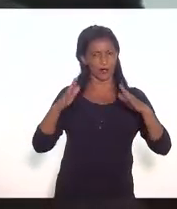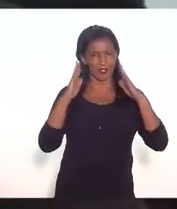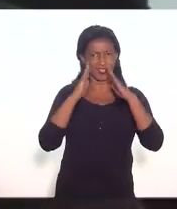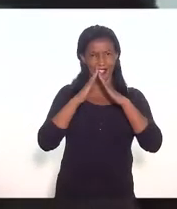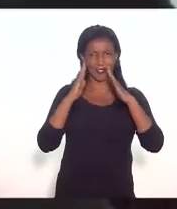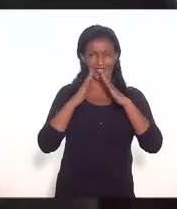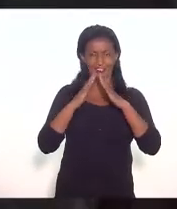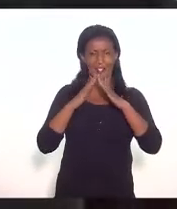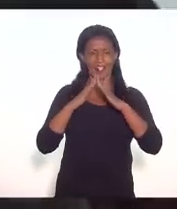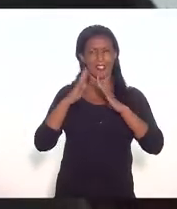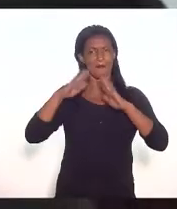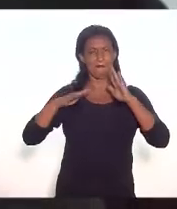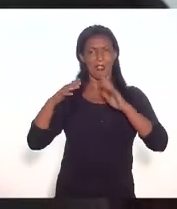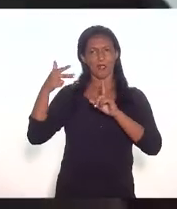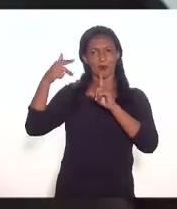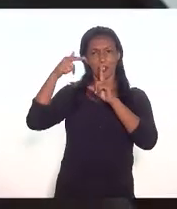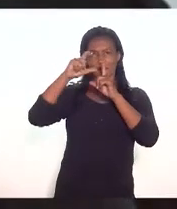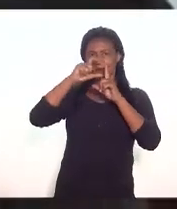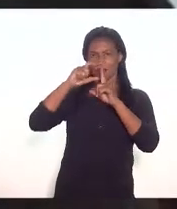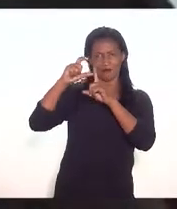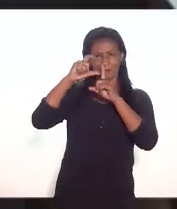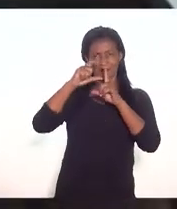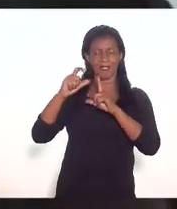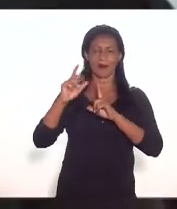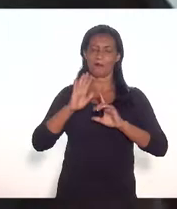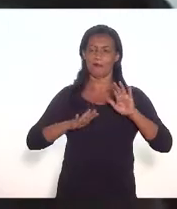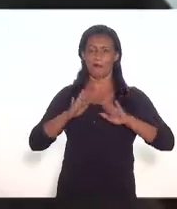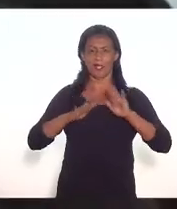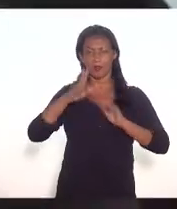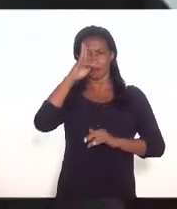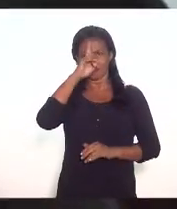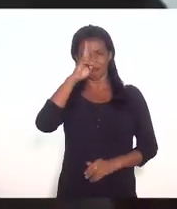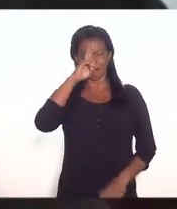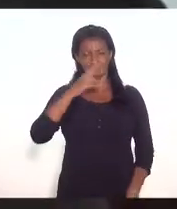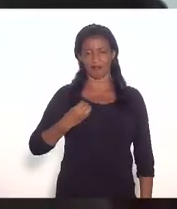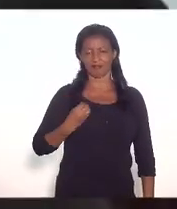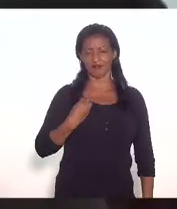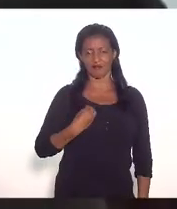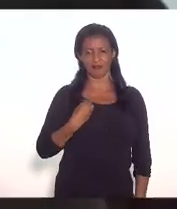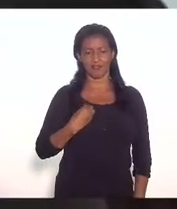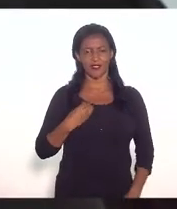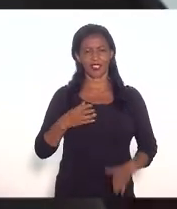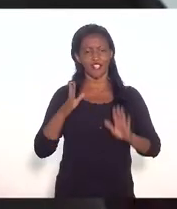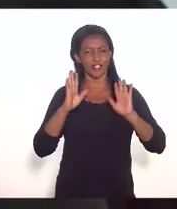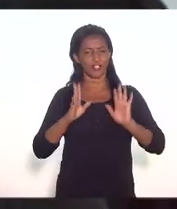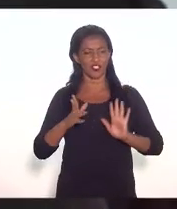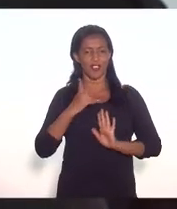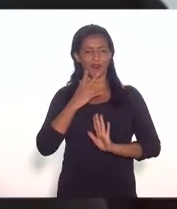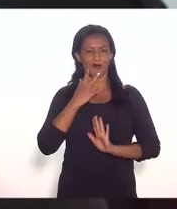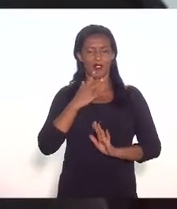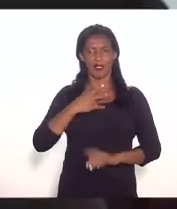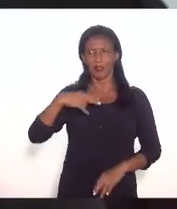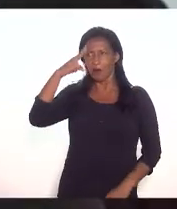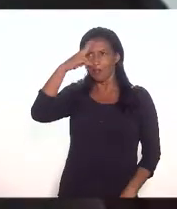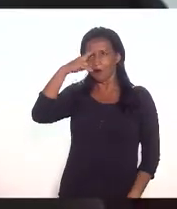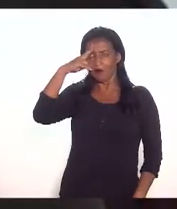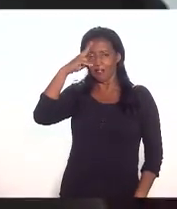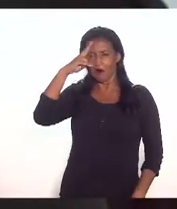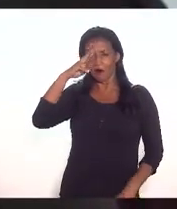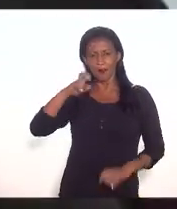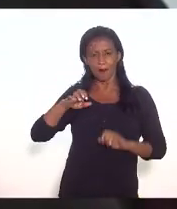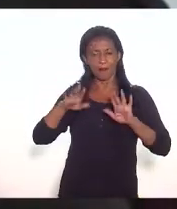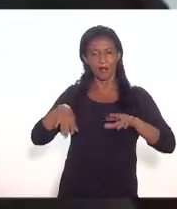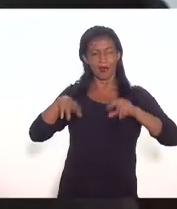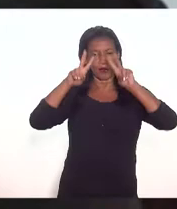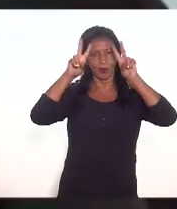por meios virtuais então recordar é viver já dizia o jargão eu me recordo bem esse é um